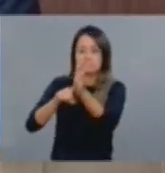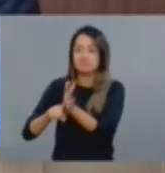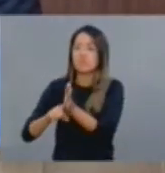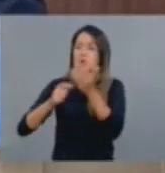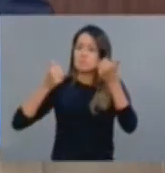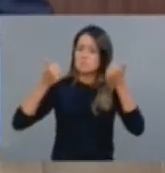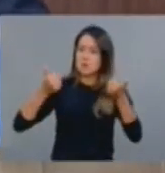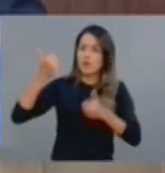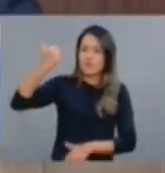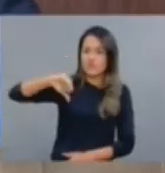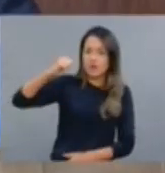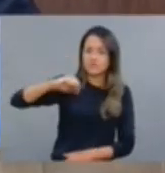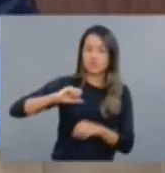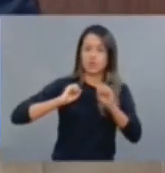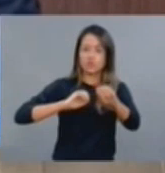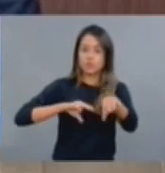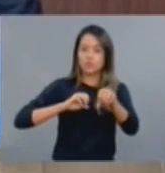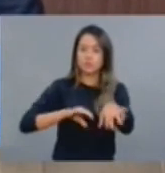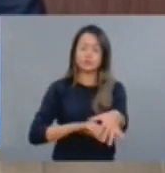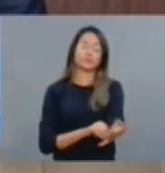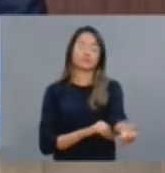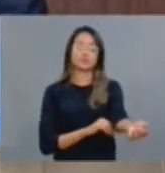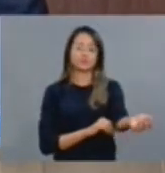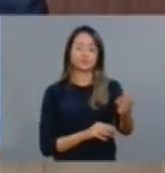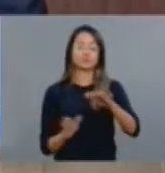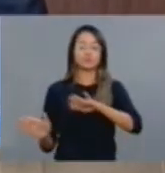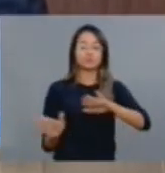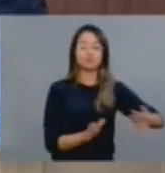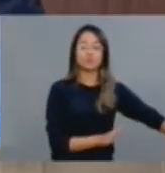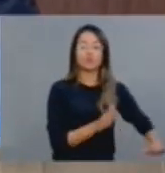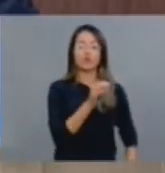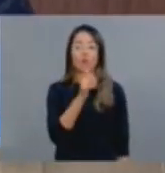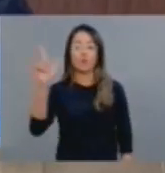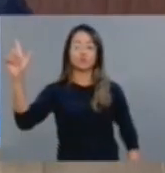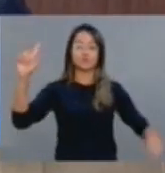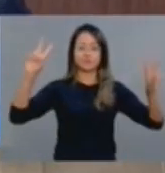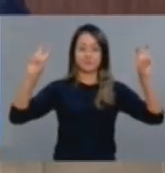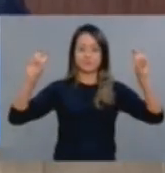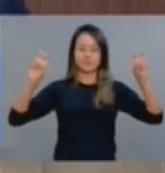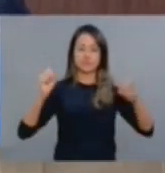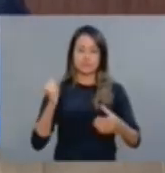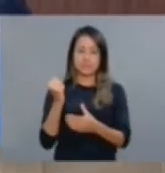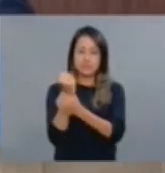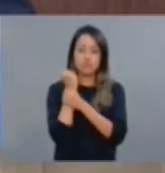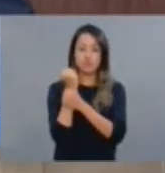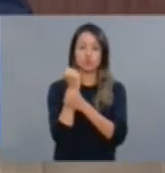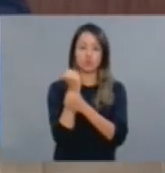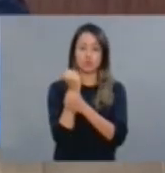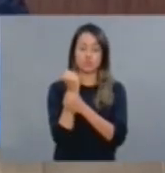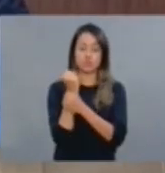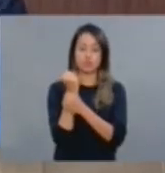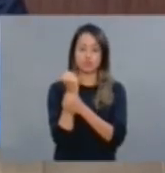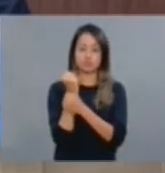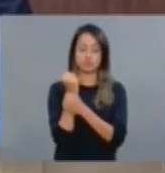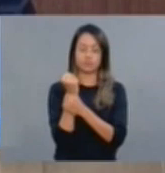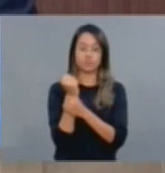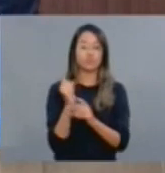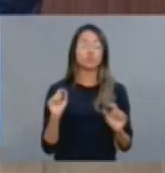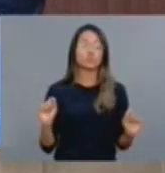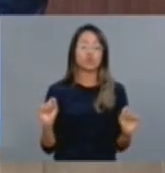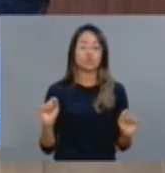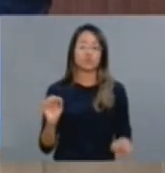na área de segurança pública, ele beneficiou aproximadamente